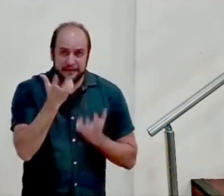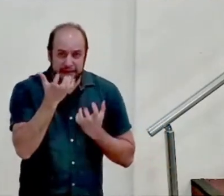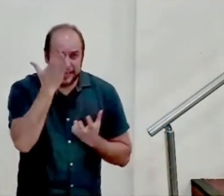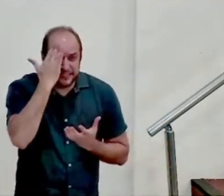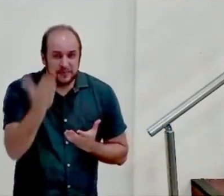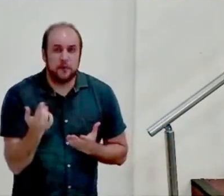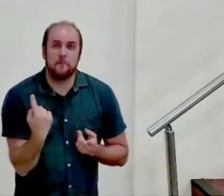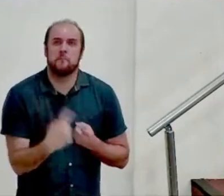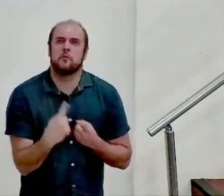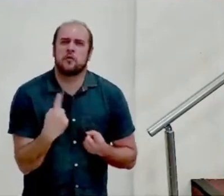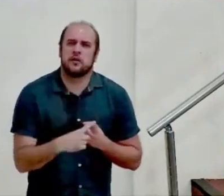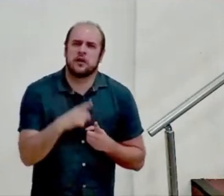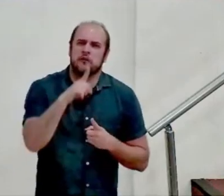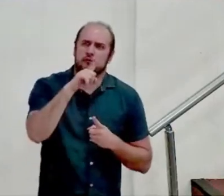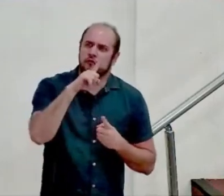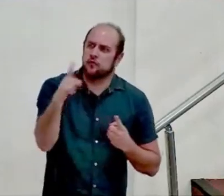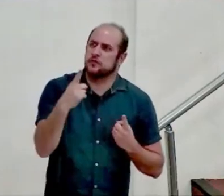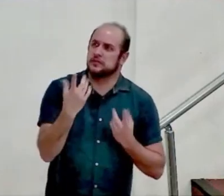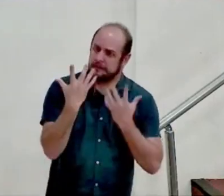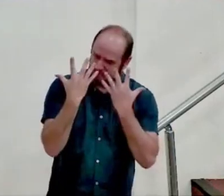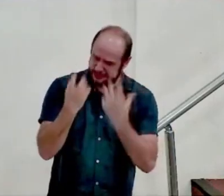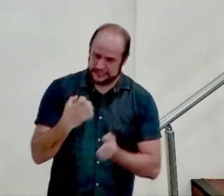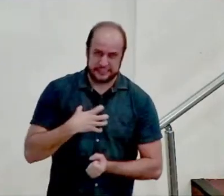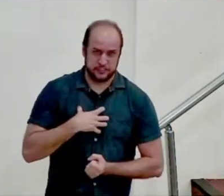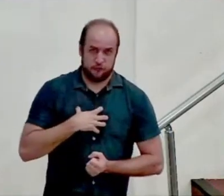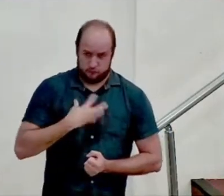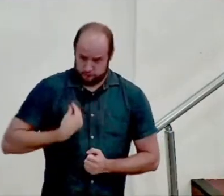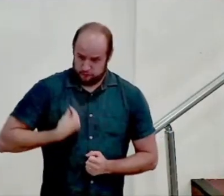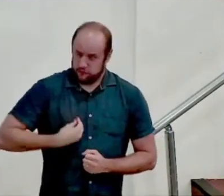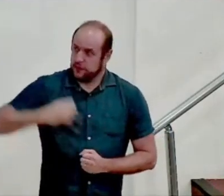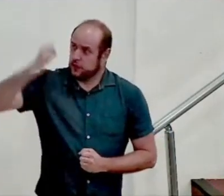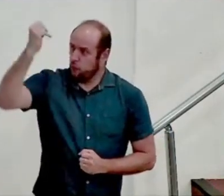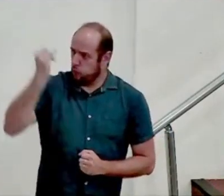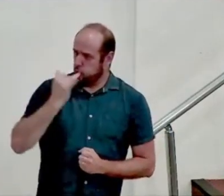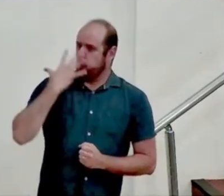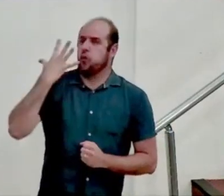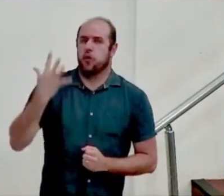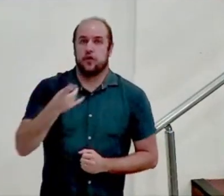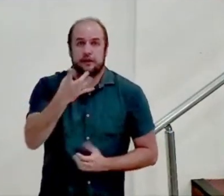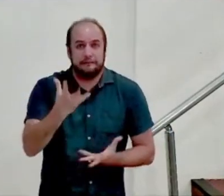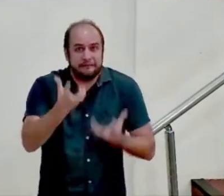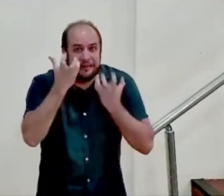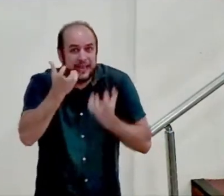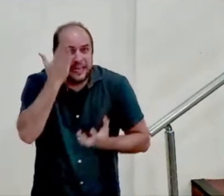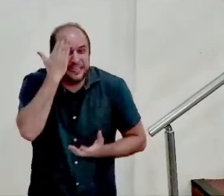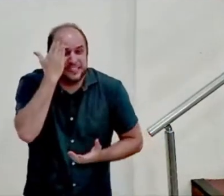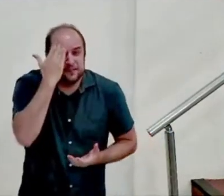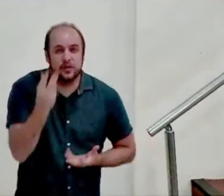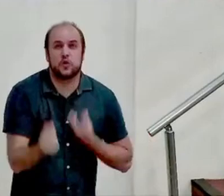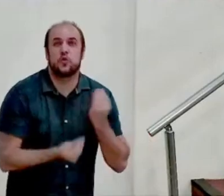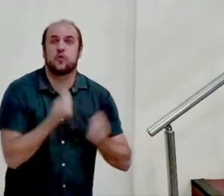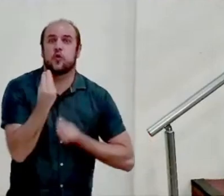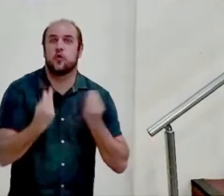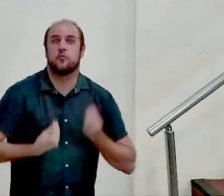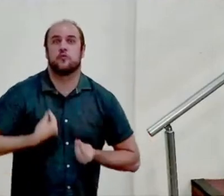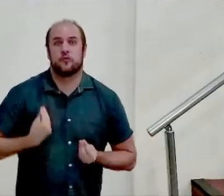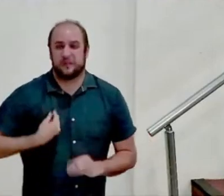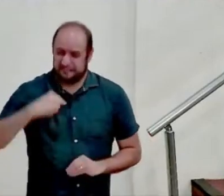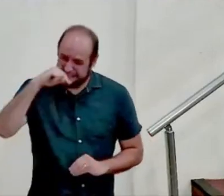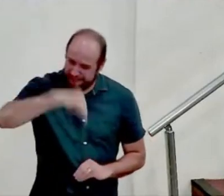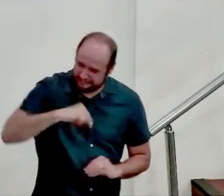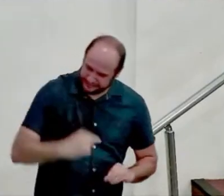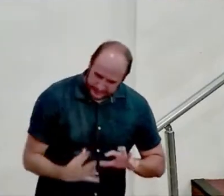por que você recebeu o fôlego de vida, se você quer saber como é a sua vida sobre este mundo,